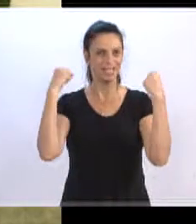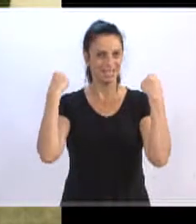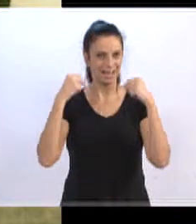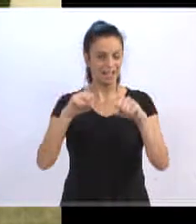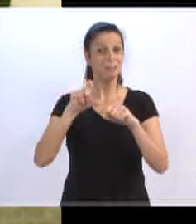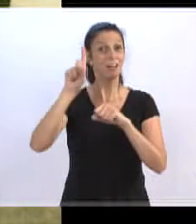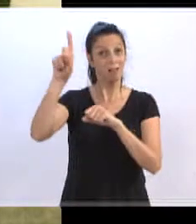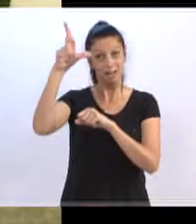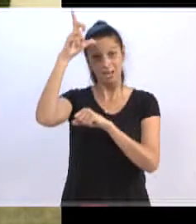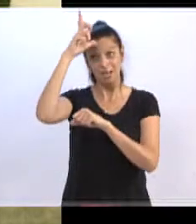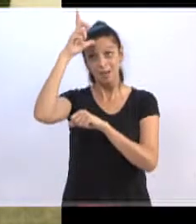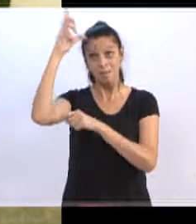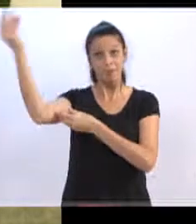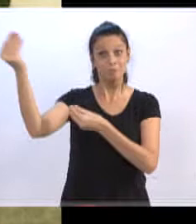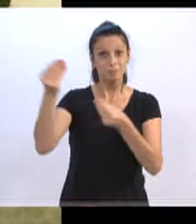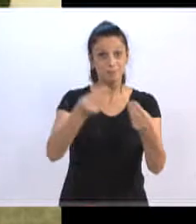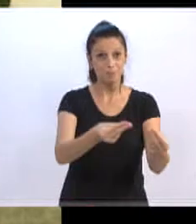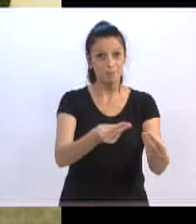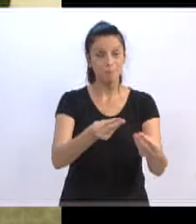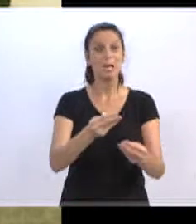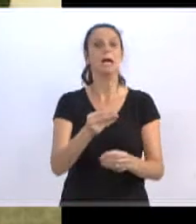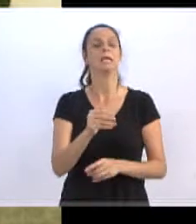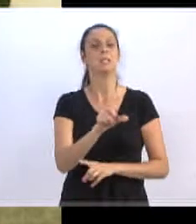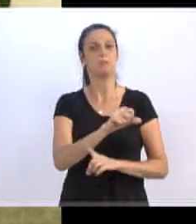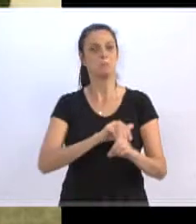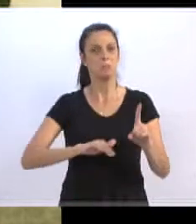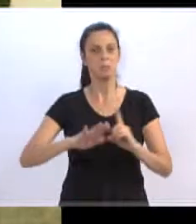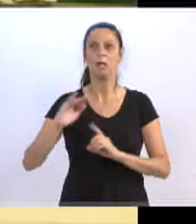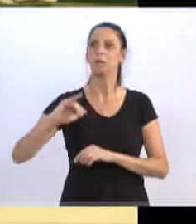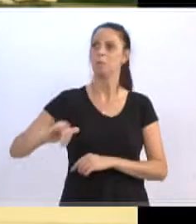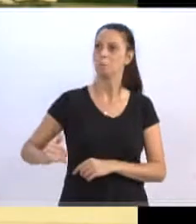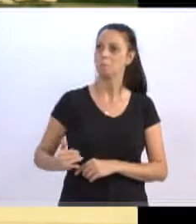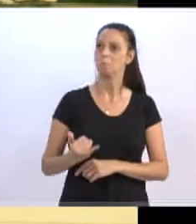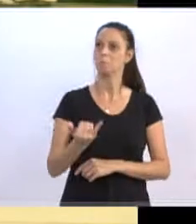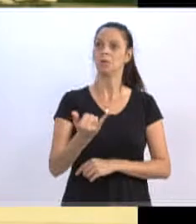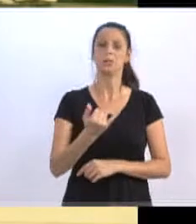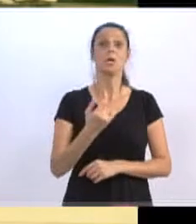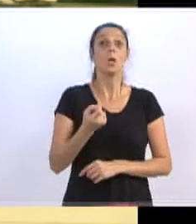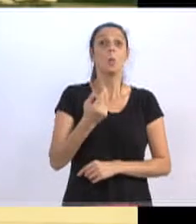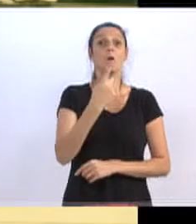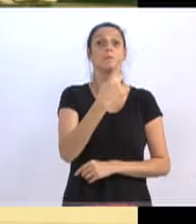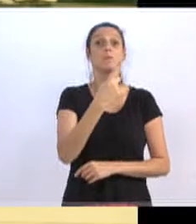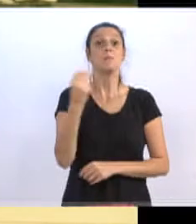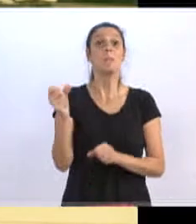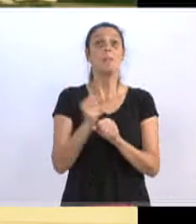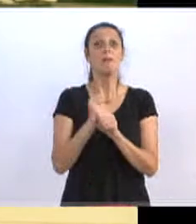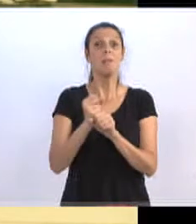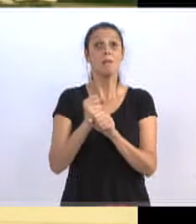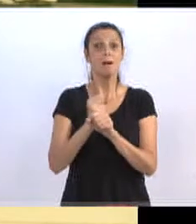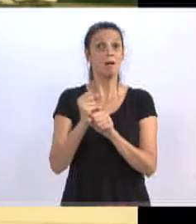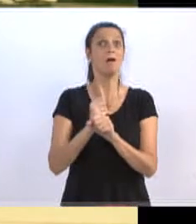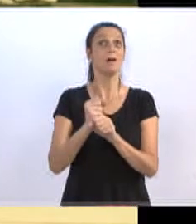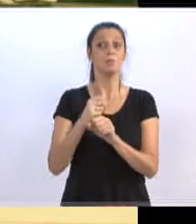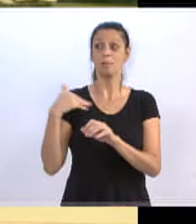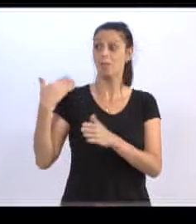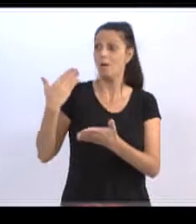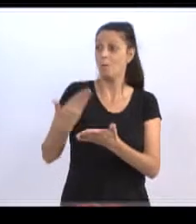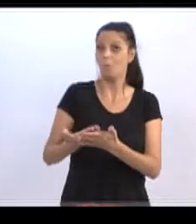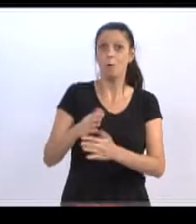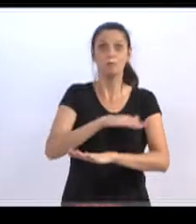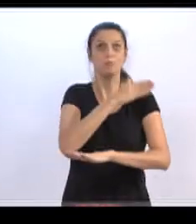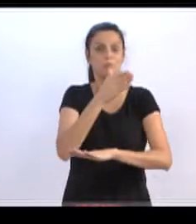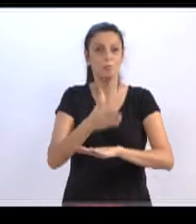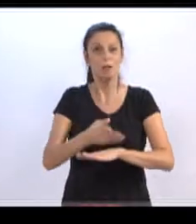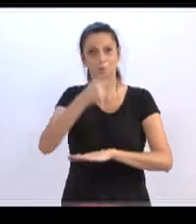Alemanha. Aí a sociedade aproveitando, e por quase 100 anos, senhor presidente, ele tem sido aproveitado pela sociedade